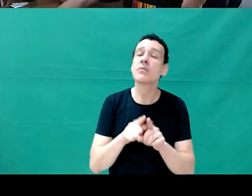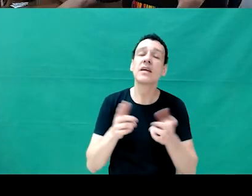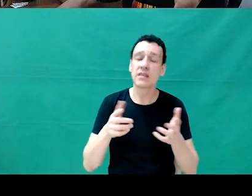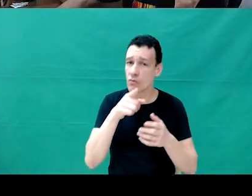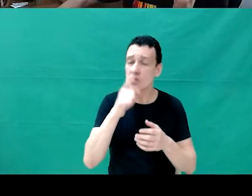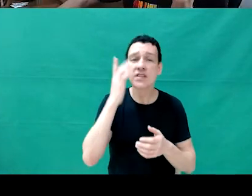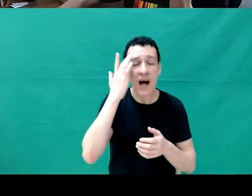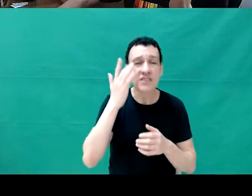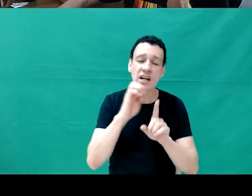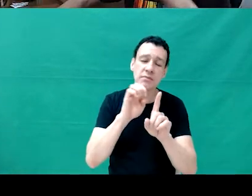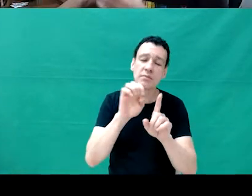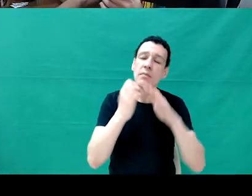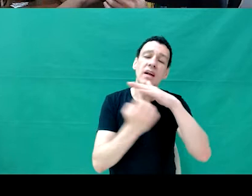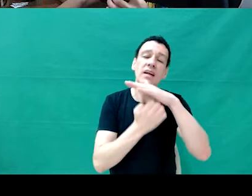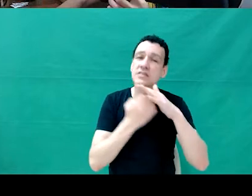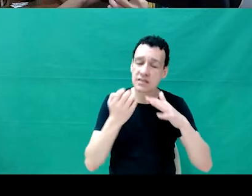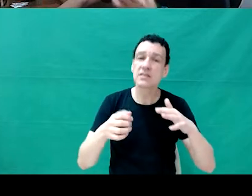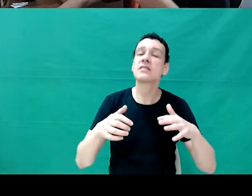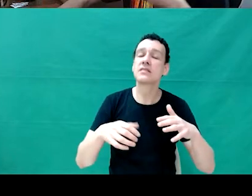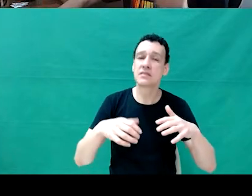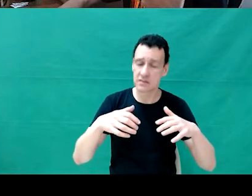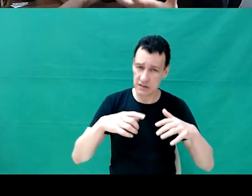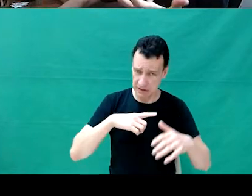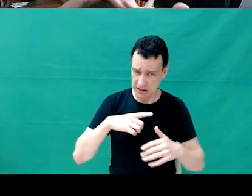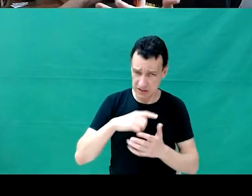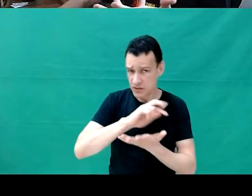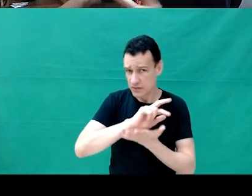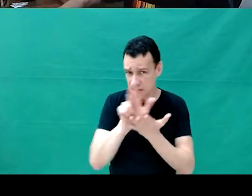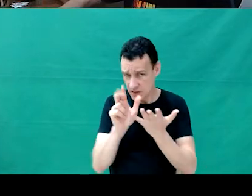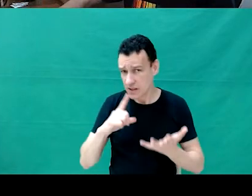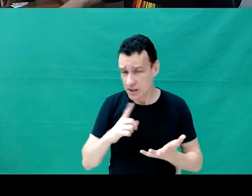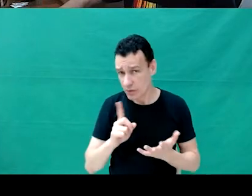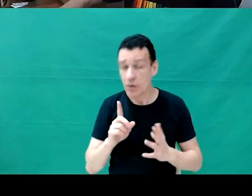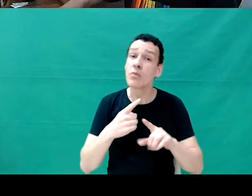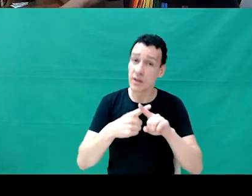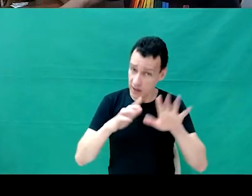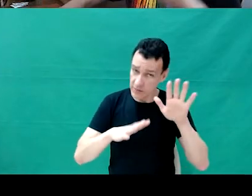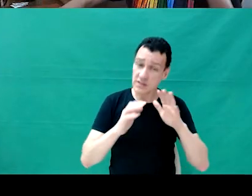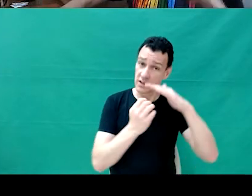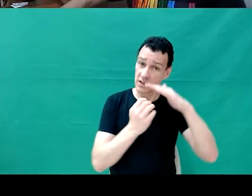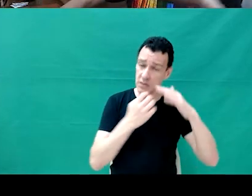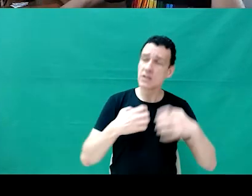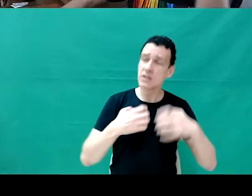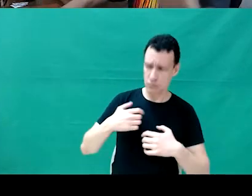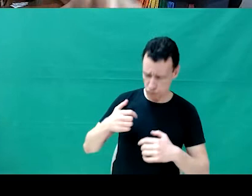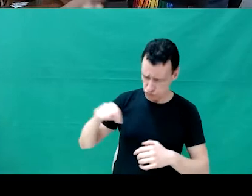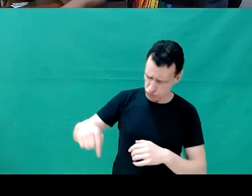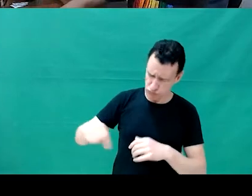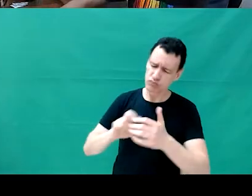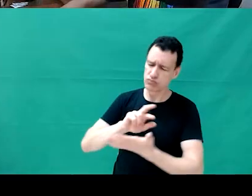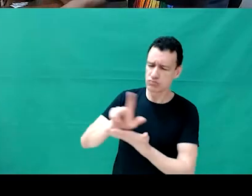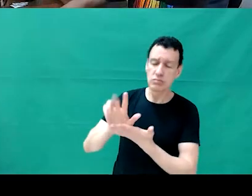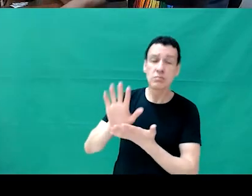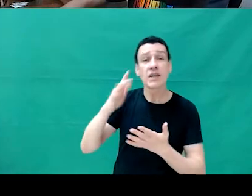muito importante isso também, que a gente às vezes acha que a empresa sente que tem diversidade, mas às vezes não tem. Então, gente já tendo a frente à